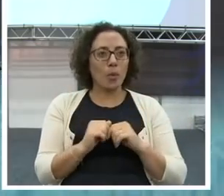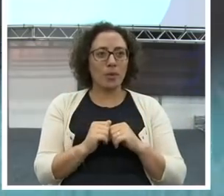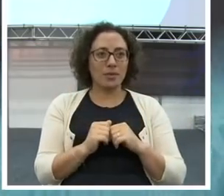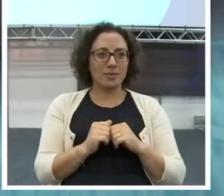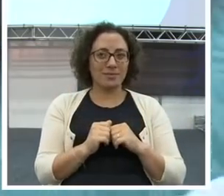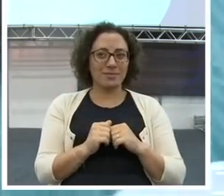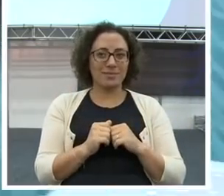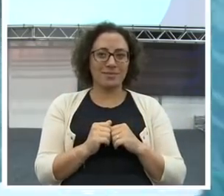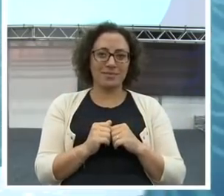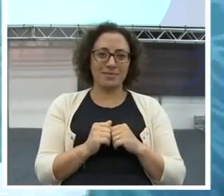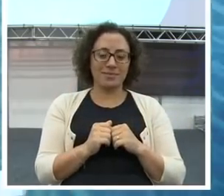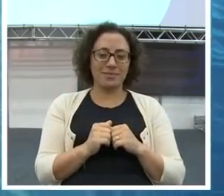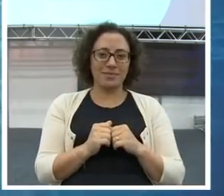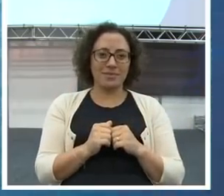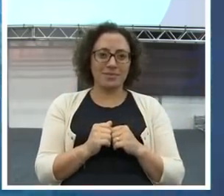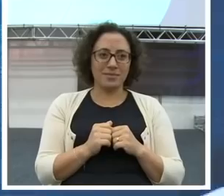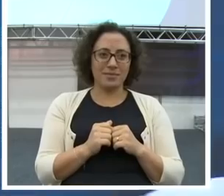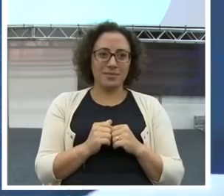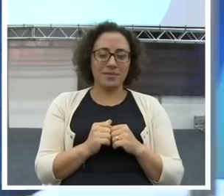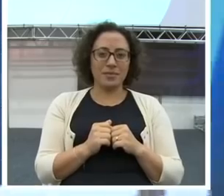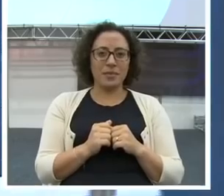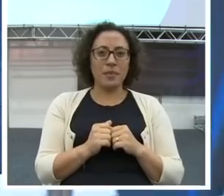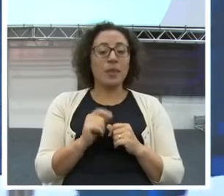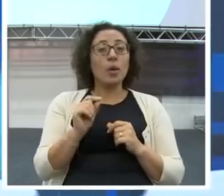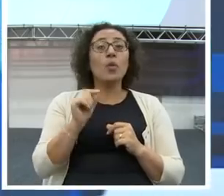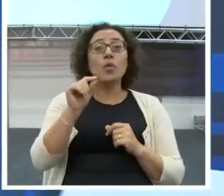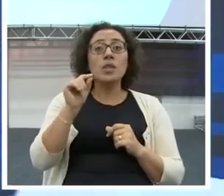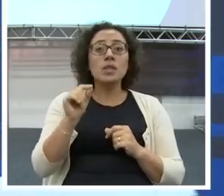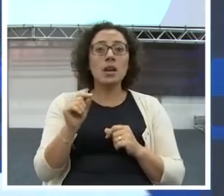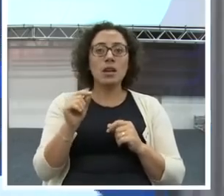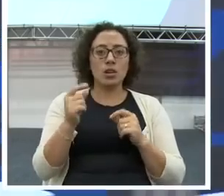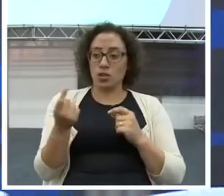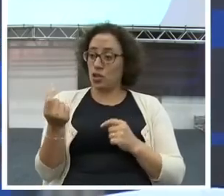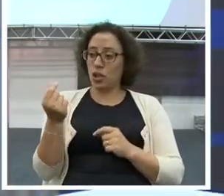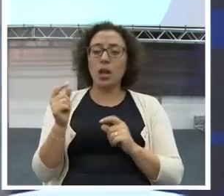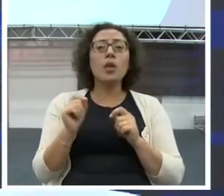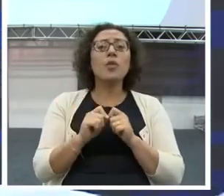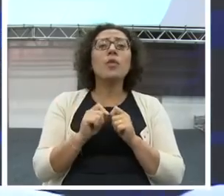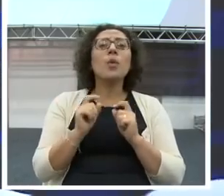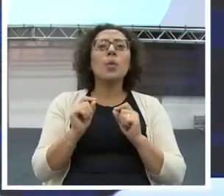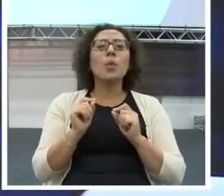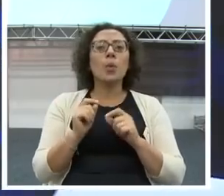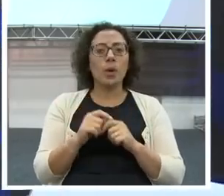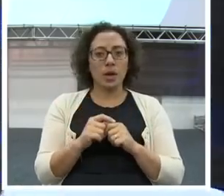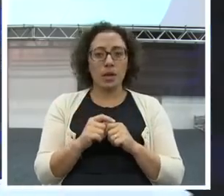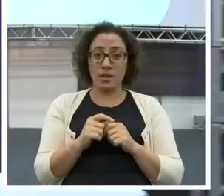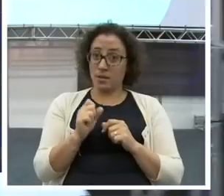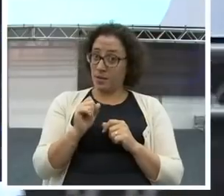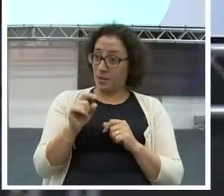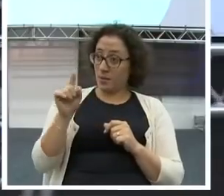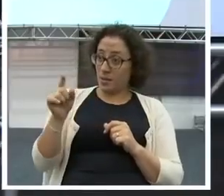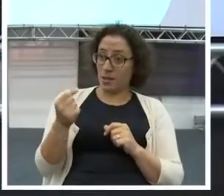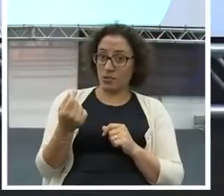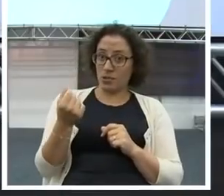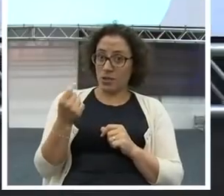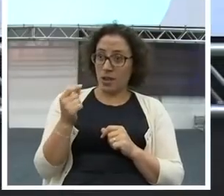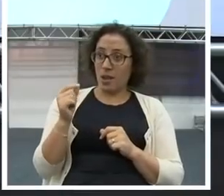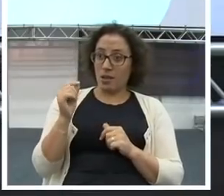Olha só. O que você fez com esse dinheiro? Se você investiu esse dinheiro,